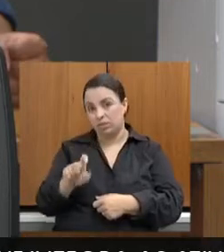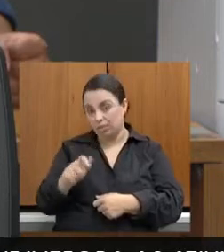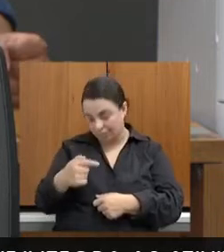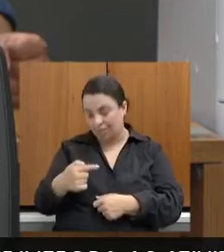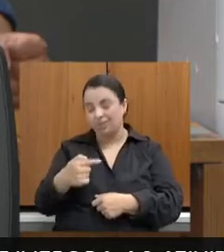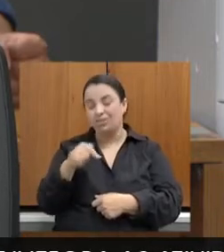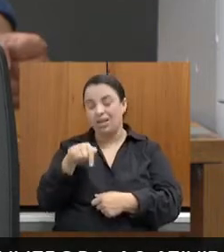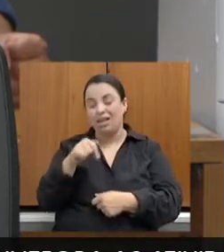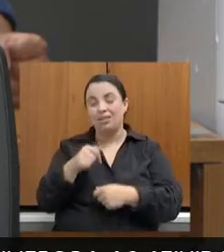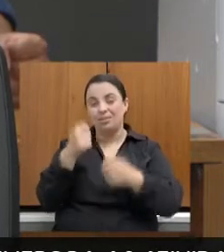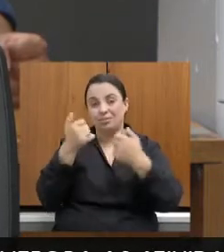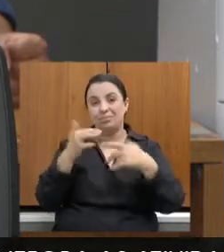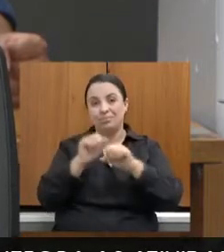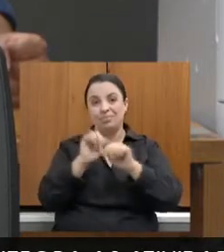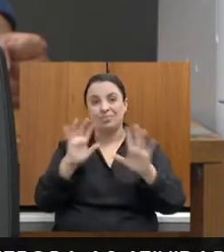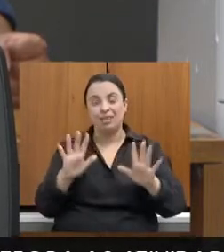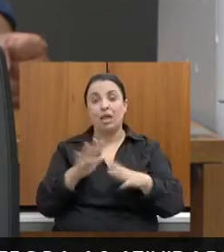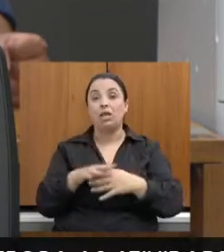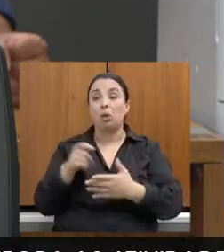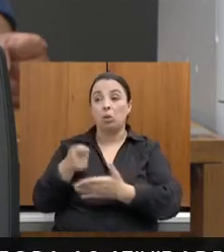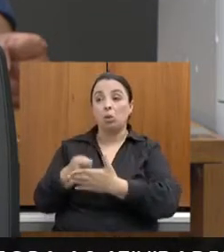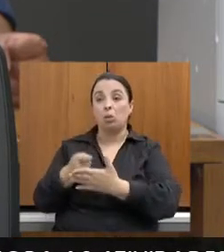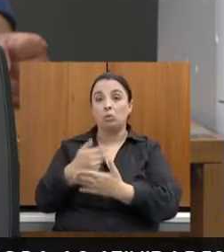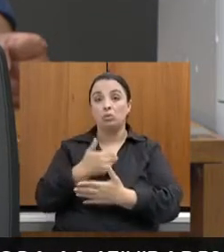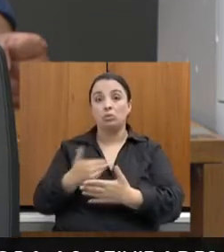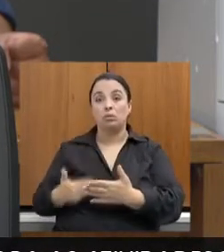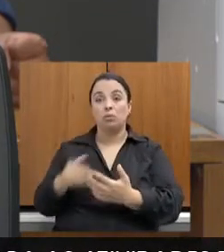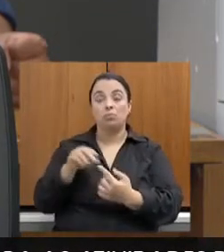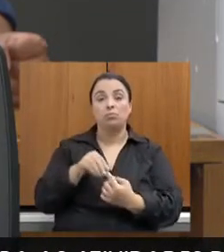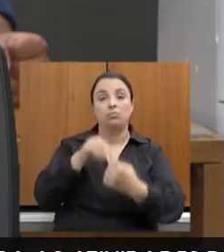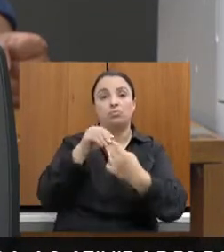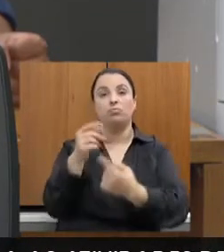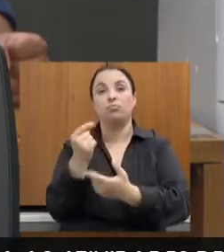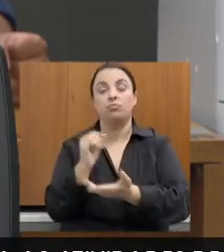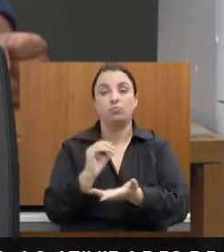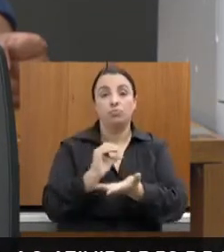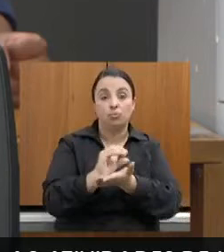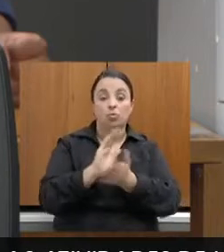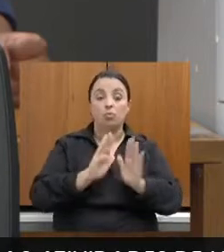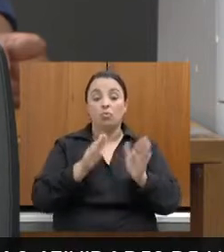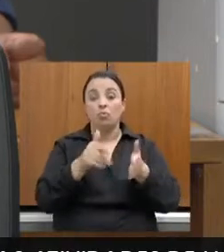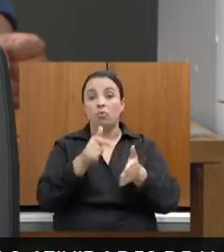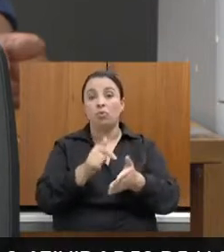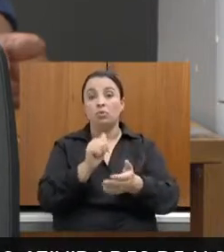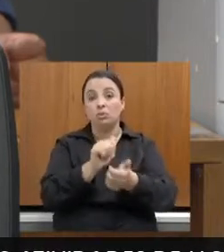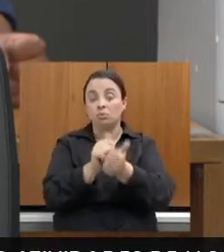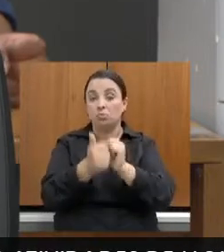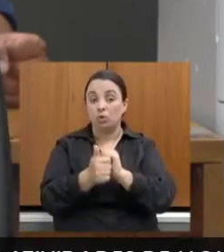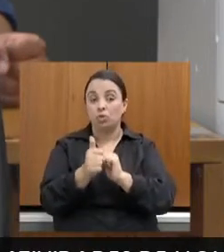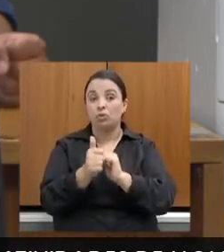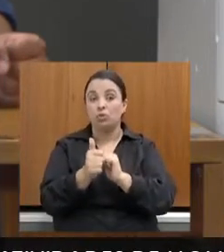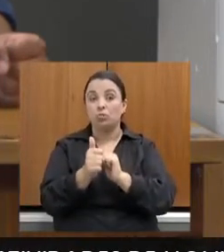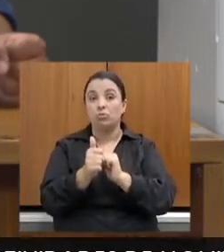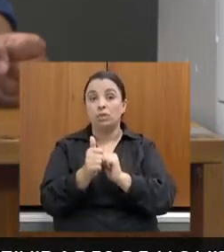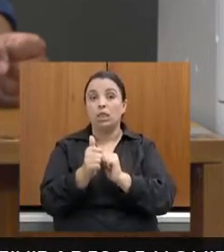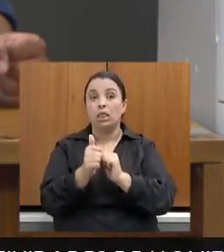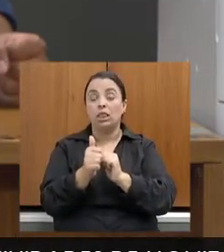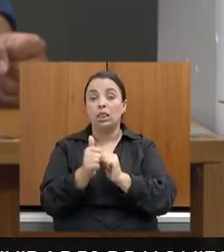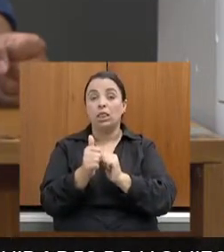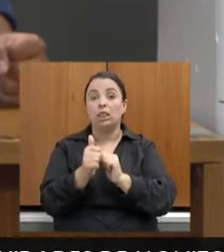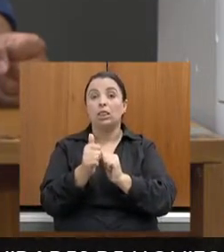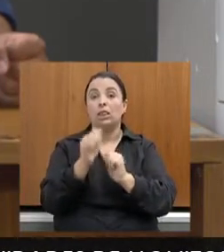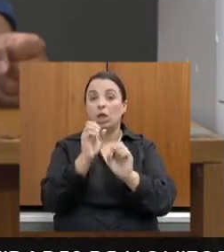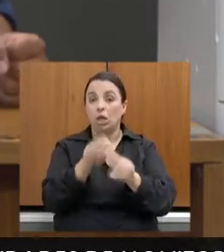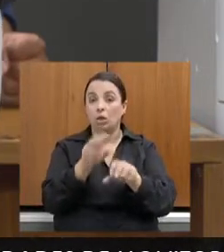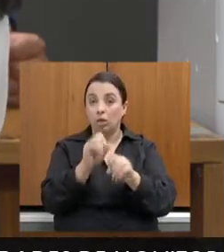é dever do Estado priorizar o investimento de recursos no esporte educacional. E, além disso,